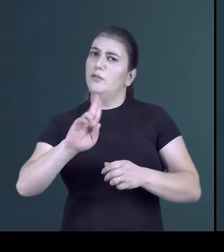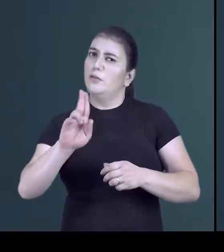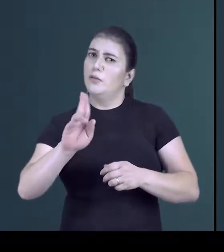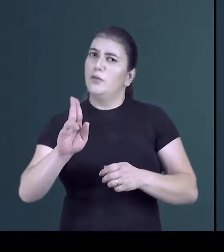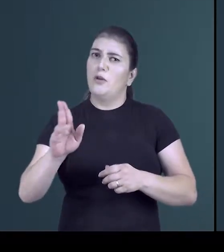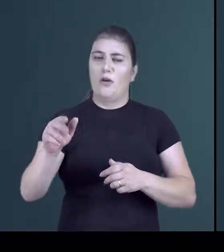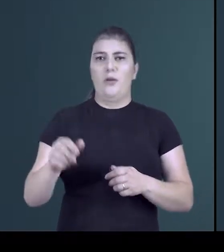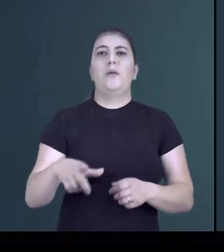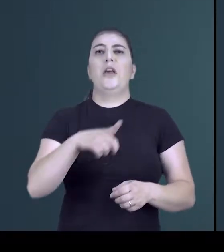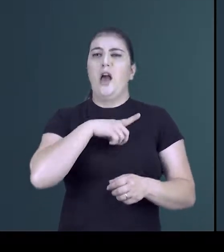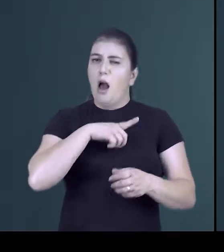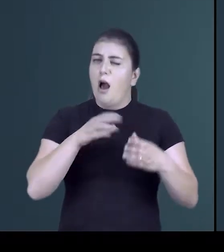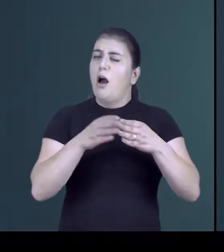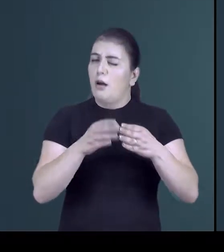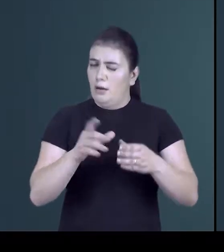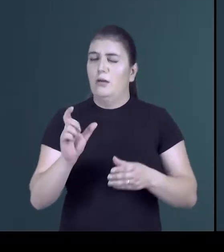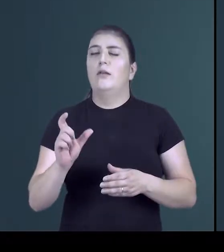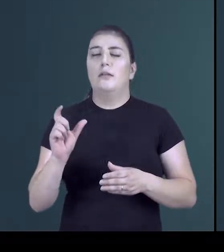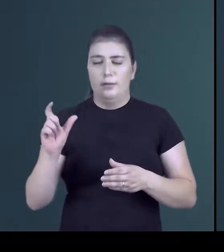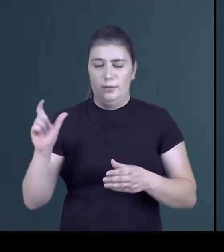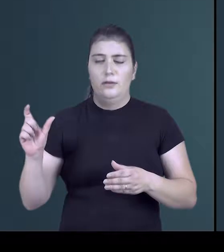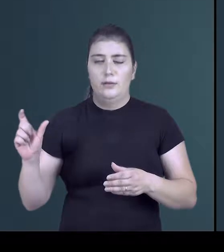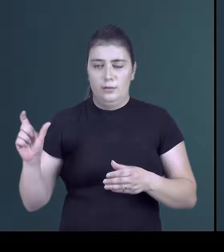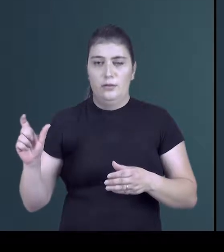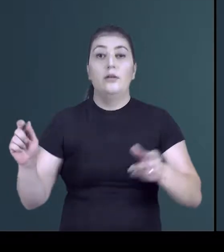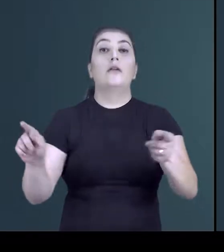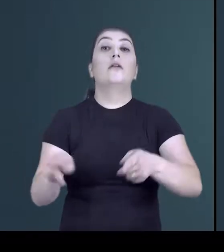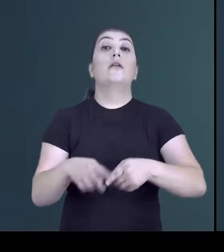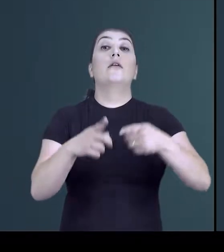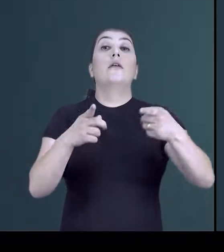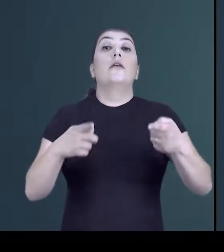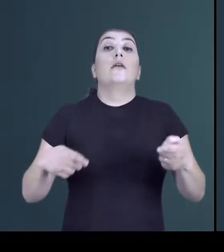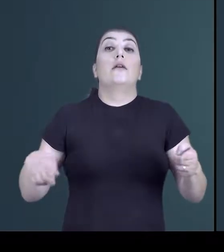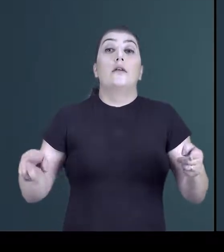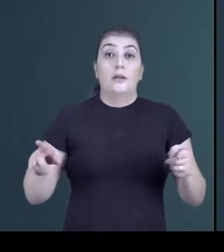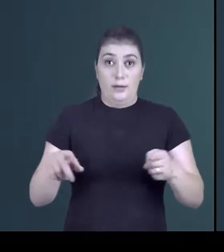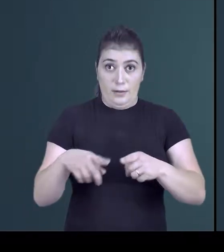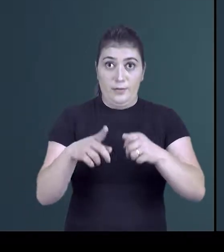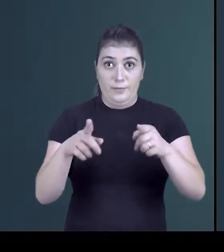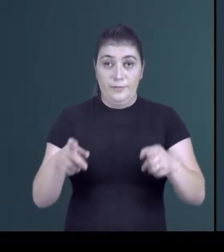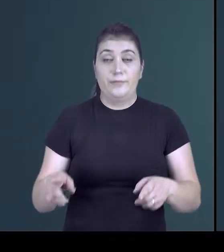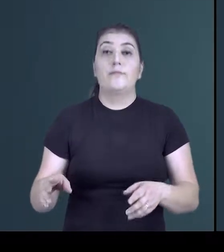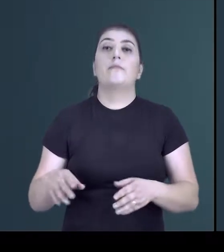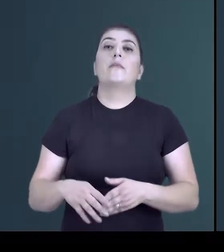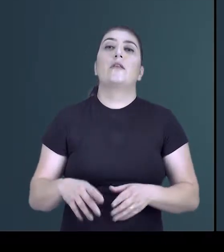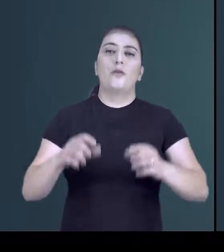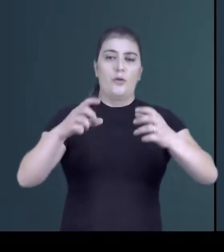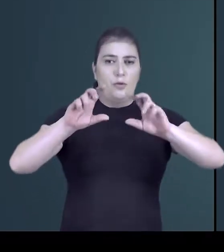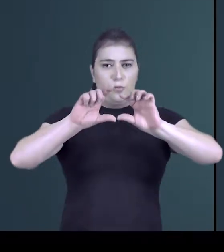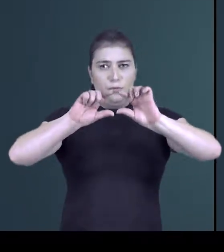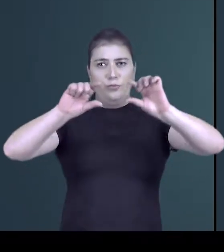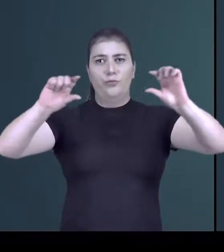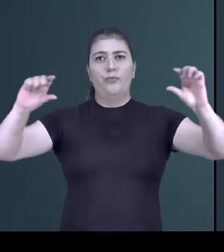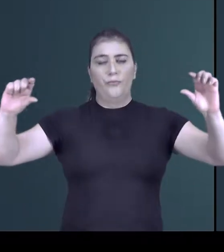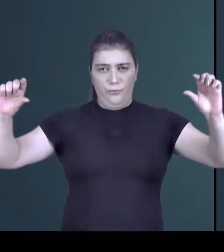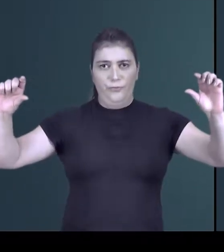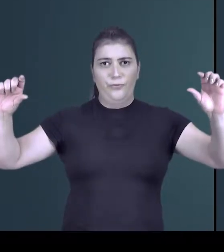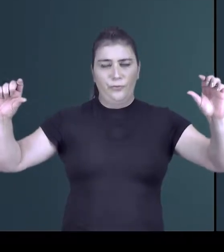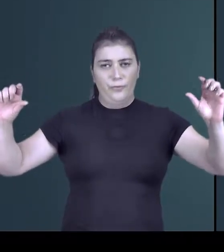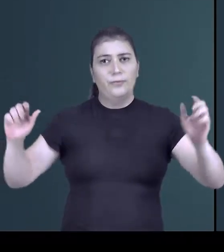alguém, ou algumas classes de palavras, que vão reger, isto é, serão os regentes de uma estrutura.